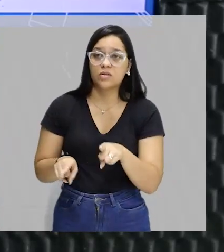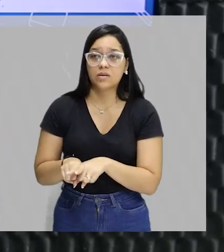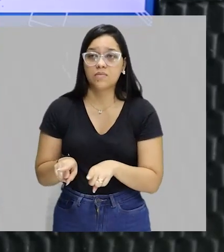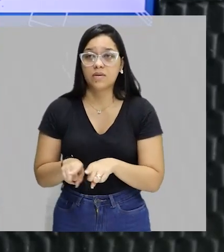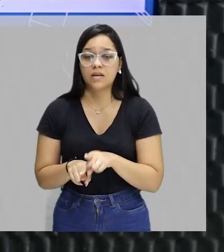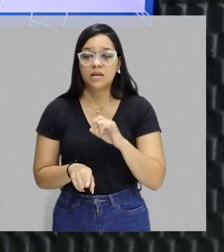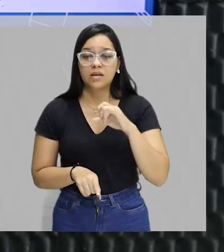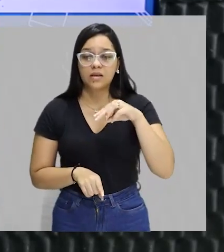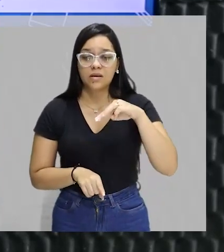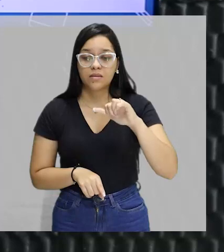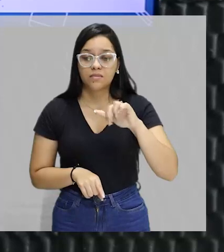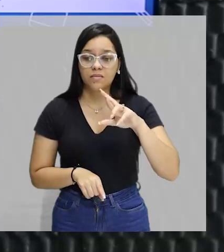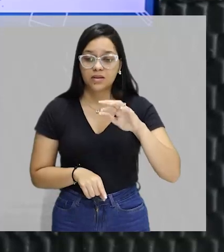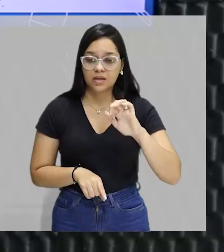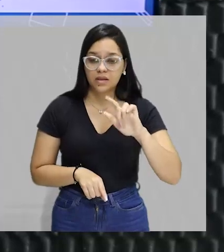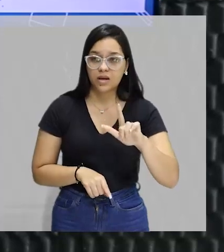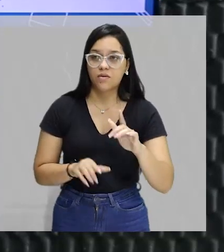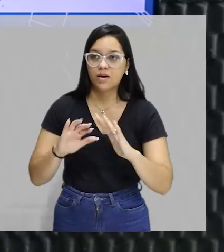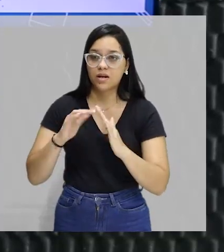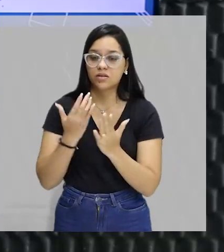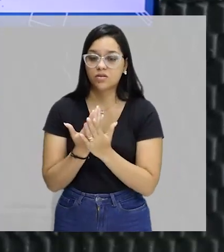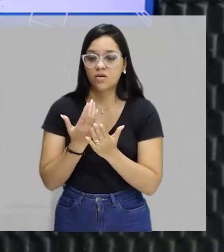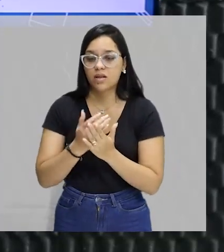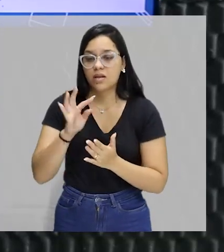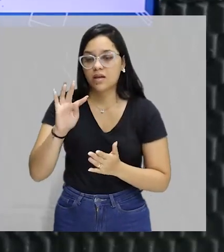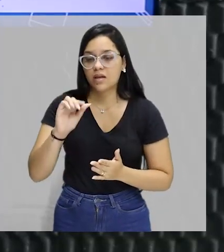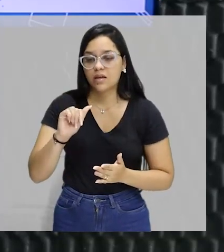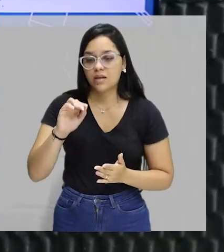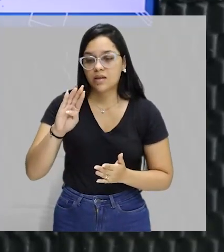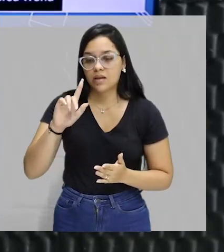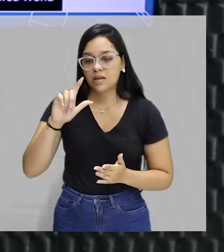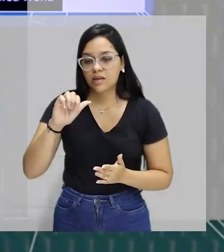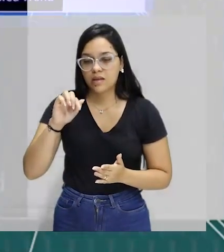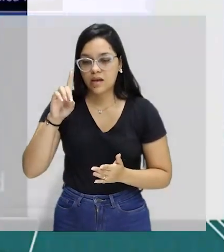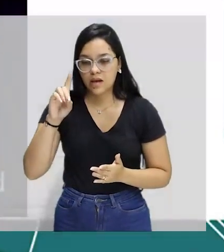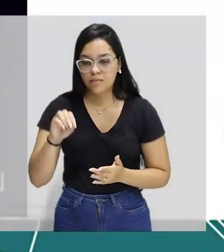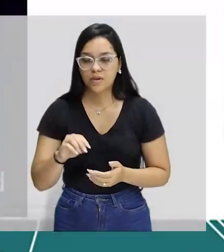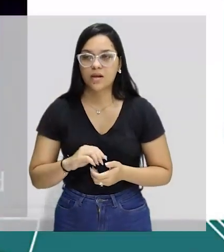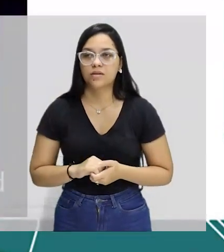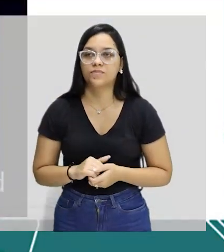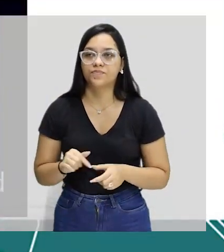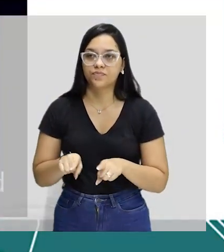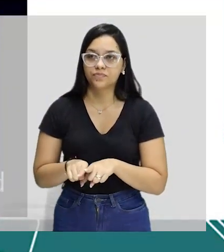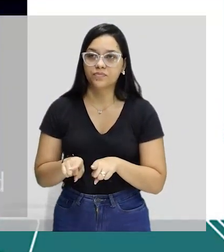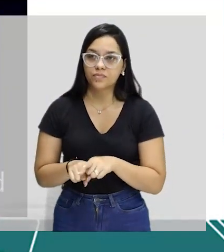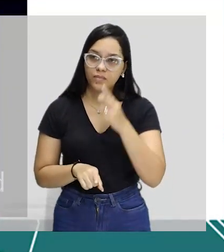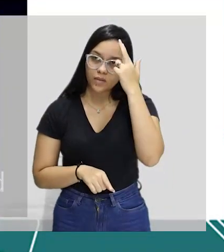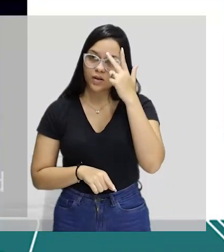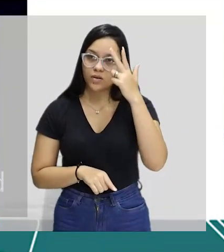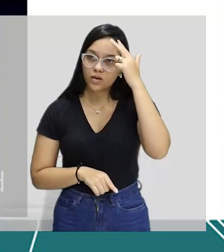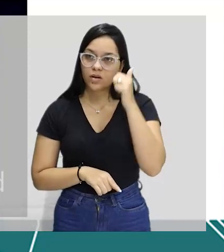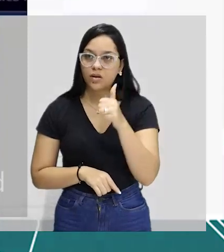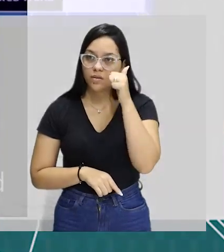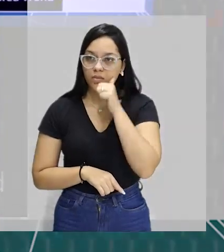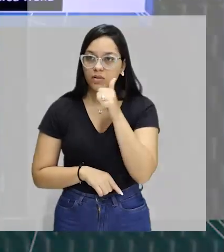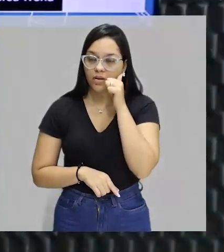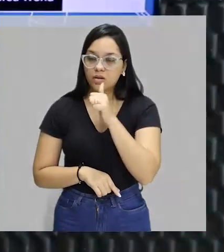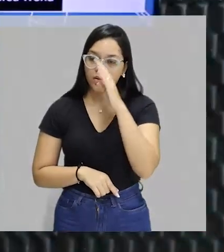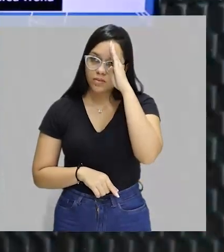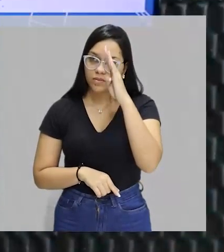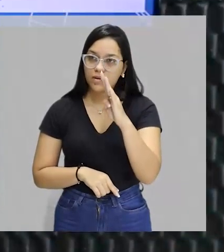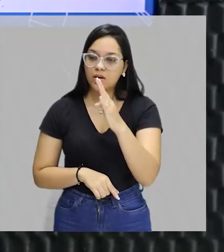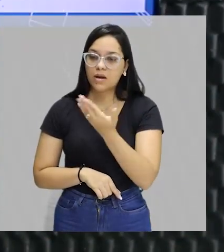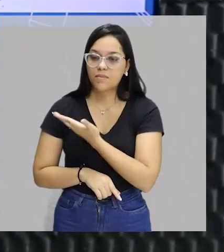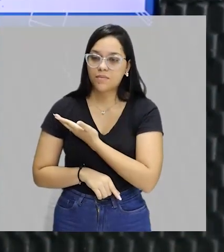imaterial do Rio de Janeiro, a escola chamada Tablado. O Rápido das Cebolinhas é uma história de uma menina cujo principal